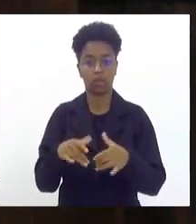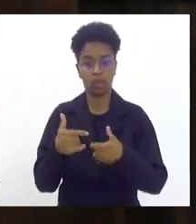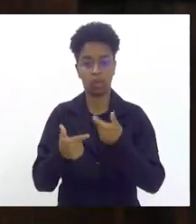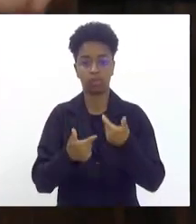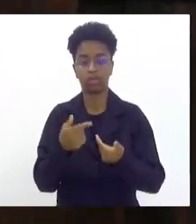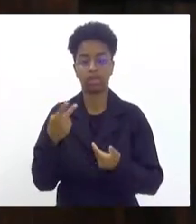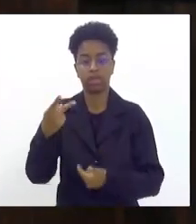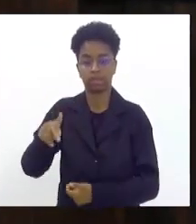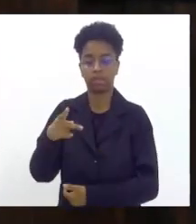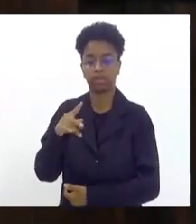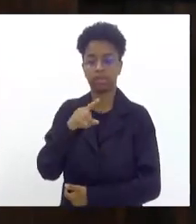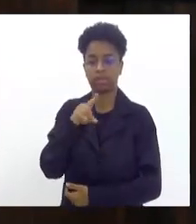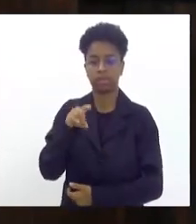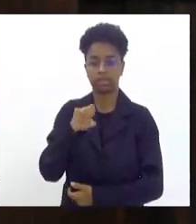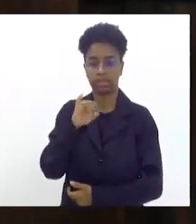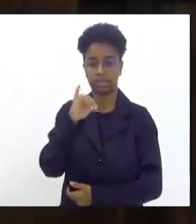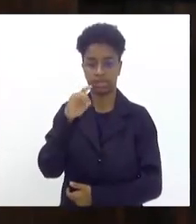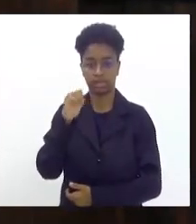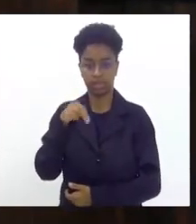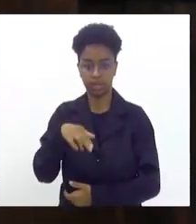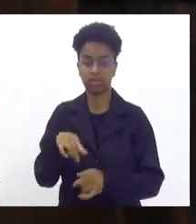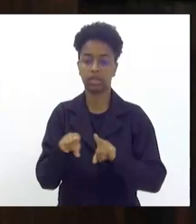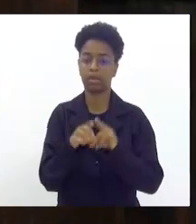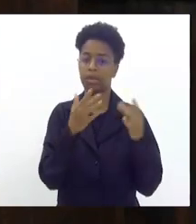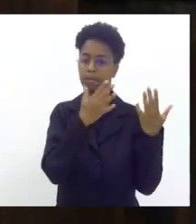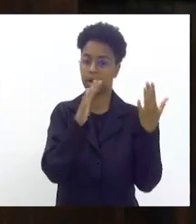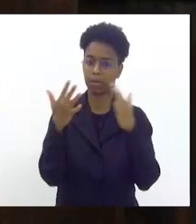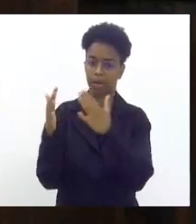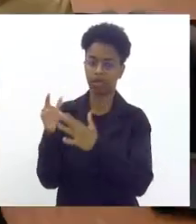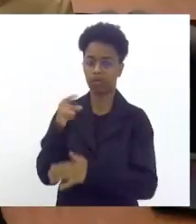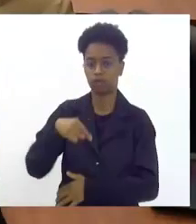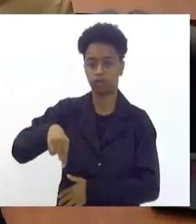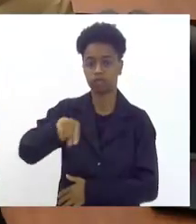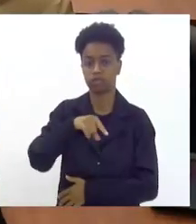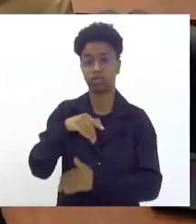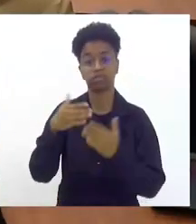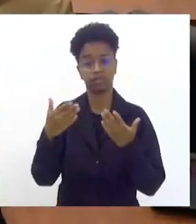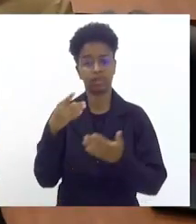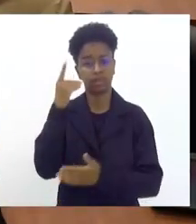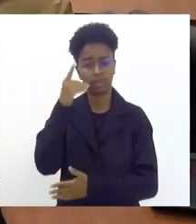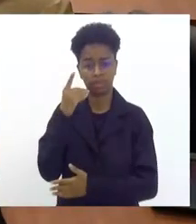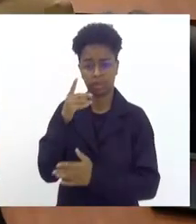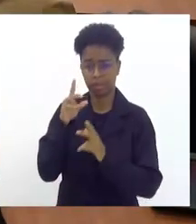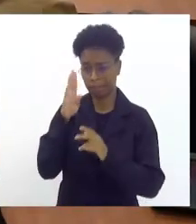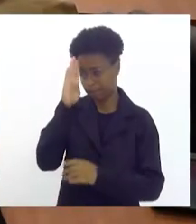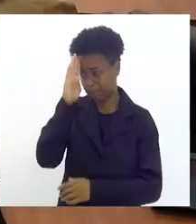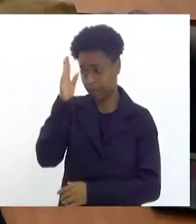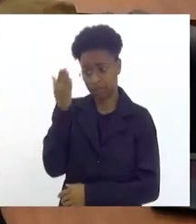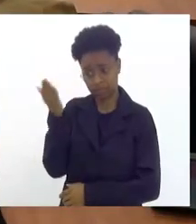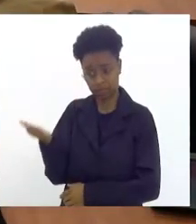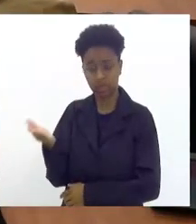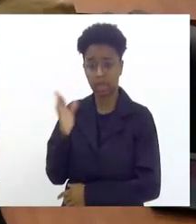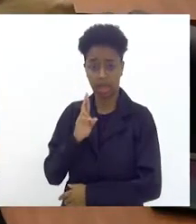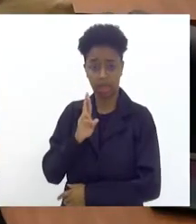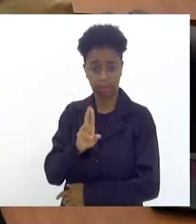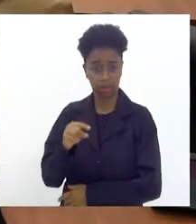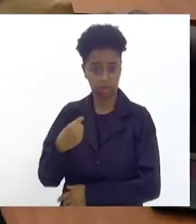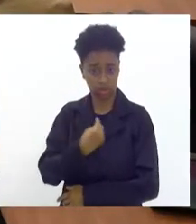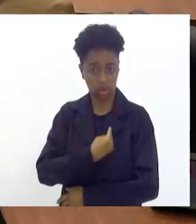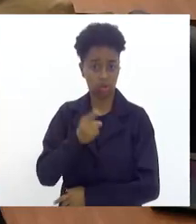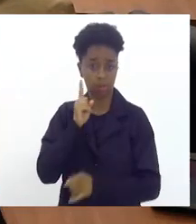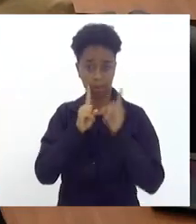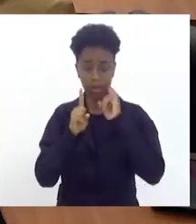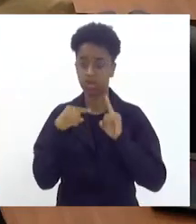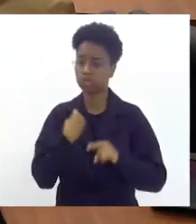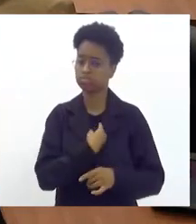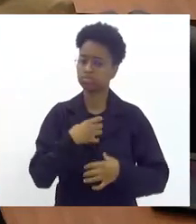nossa deputada Zeidã, parabenizando toda a mesa e toda a casa e deputada, especialmente a senhora que nos representa, Maricá tem muito